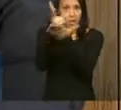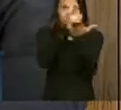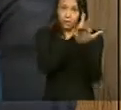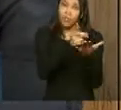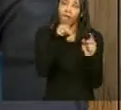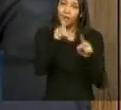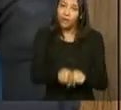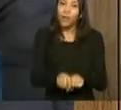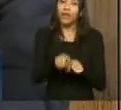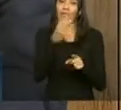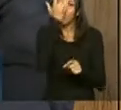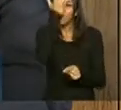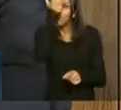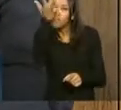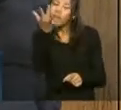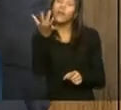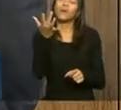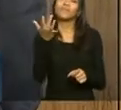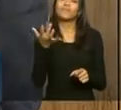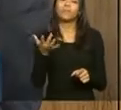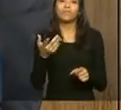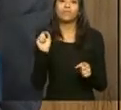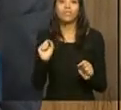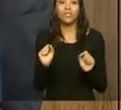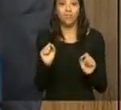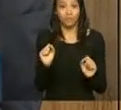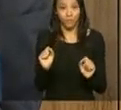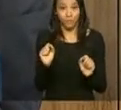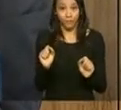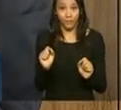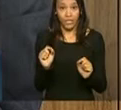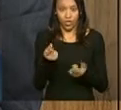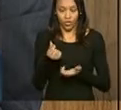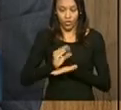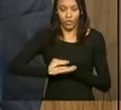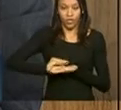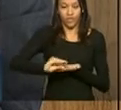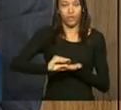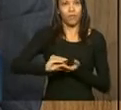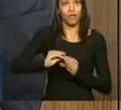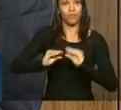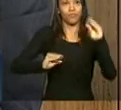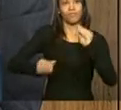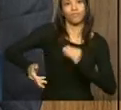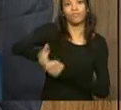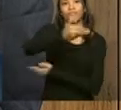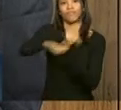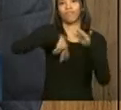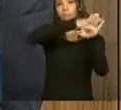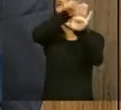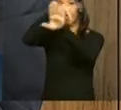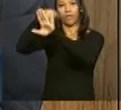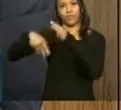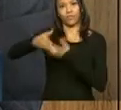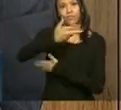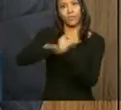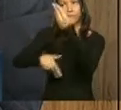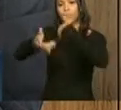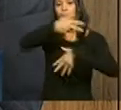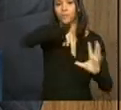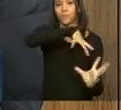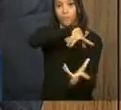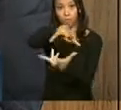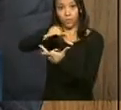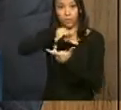é importante facilitar esse movimento de investimentos a nível global, e isso não leve ao que tem sido